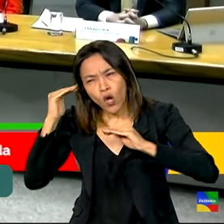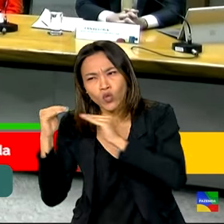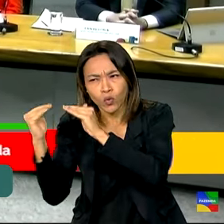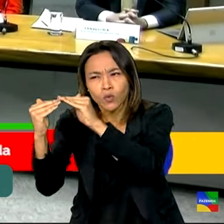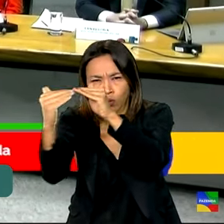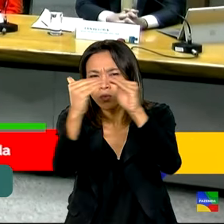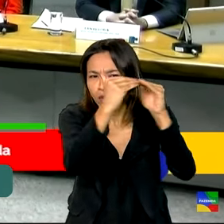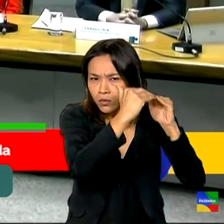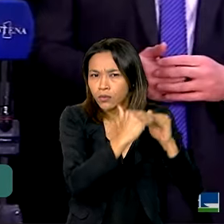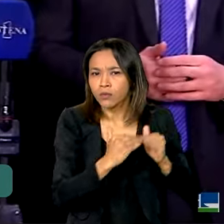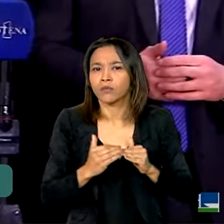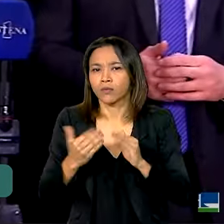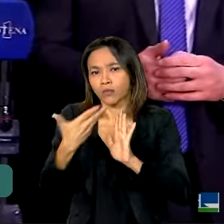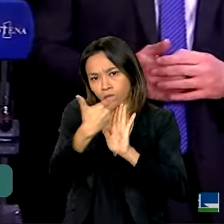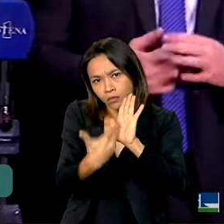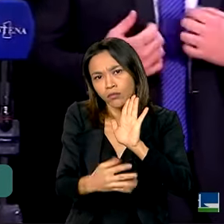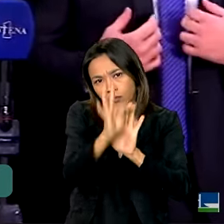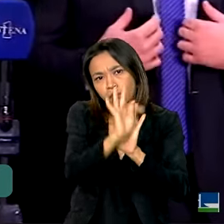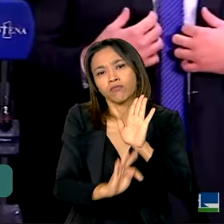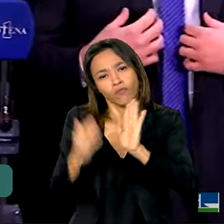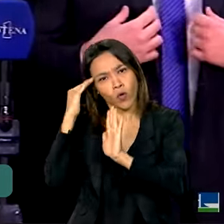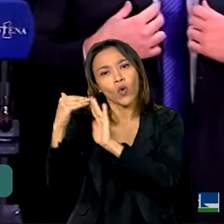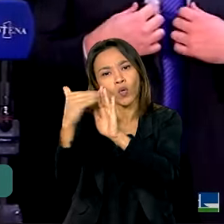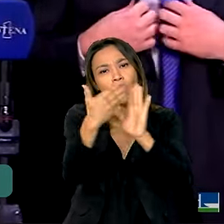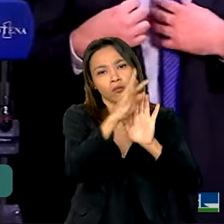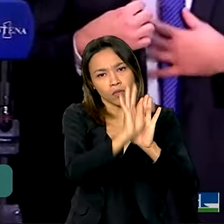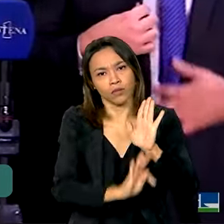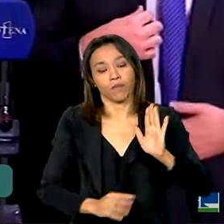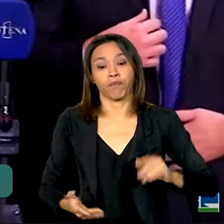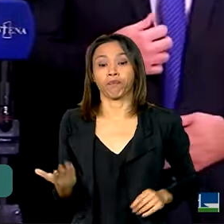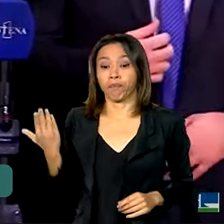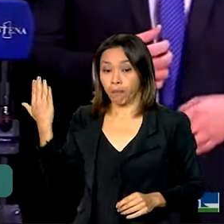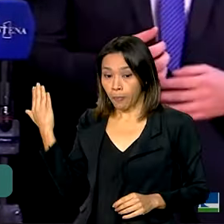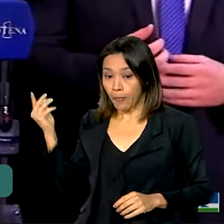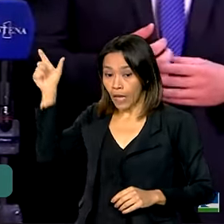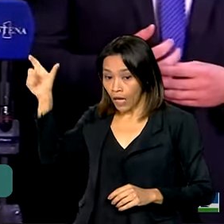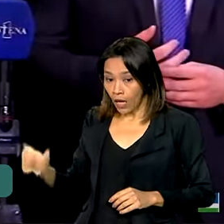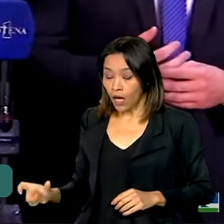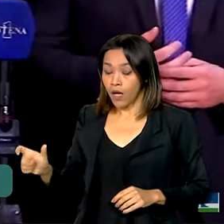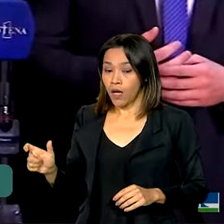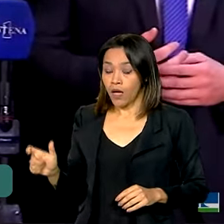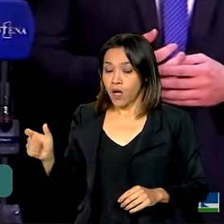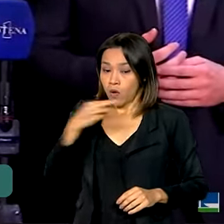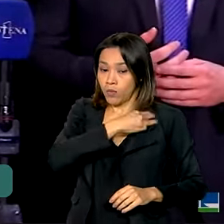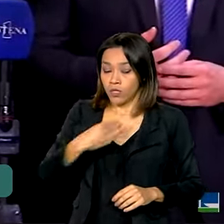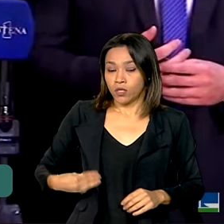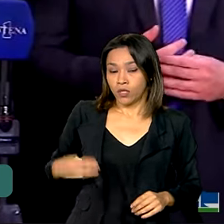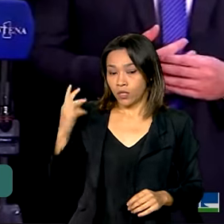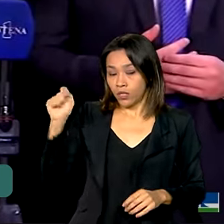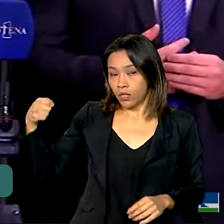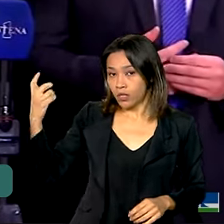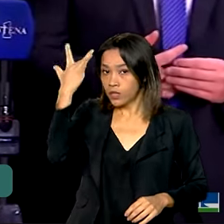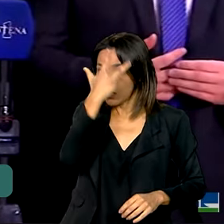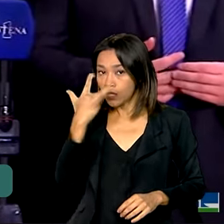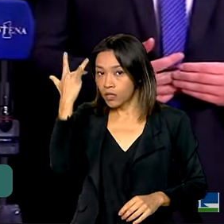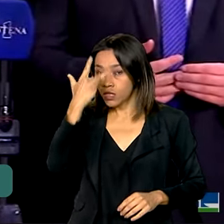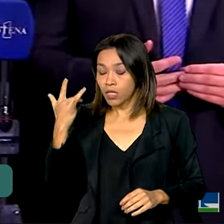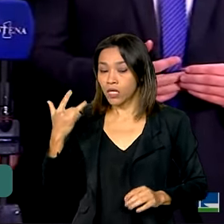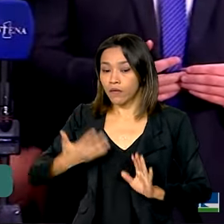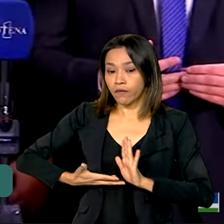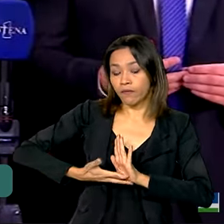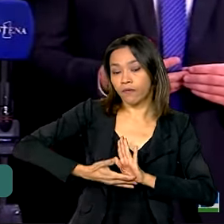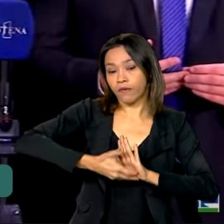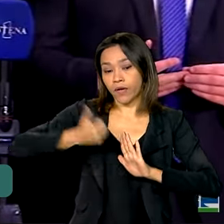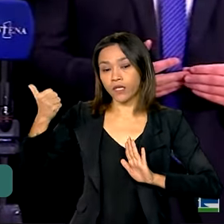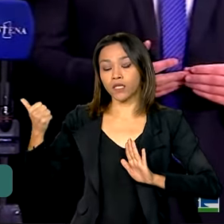federativamente. O ministro da Fazenda, Fernando Haddad, afirmou que a proposta vai retirar o Brasil do ranking